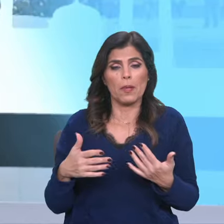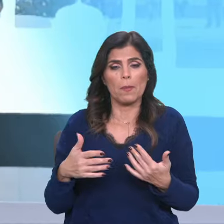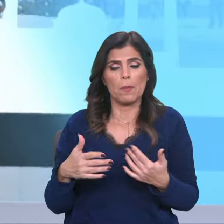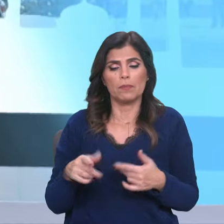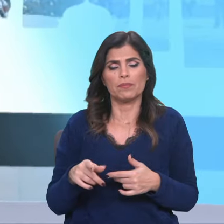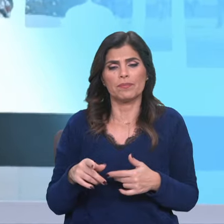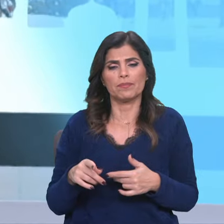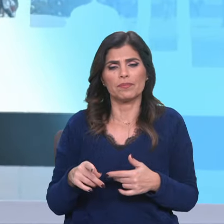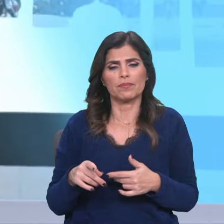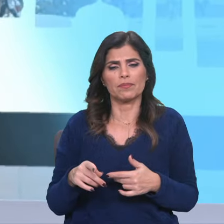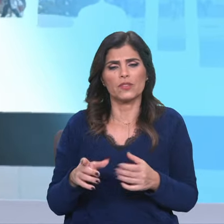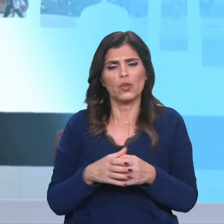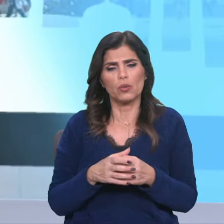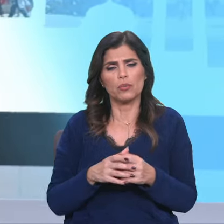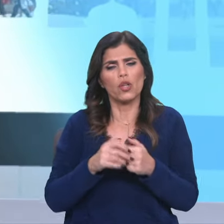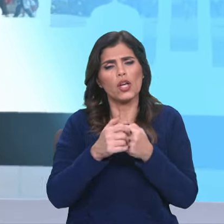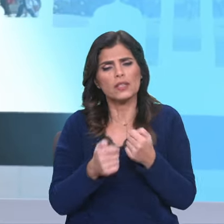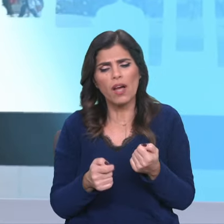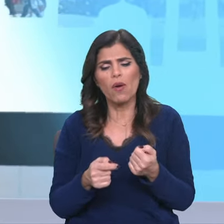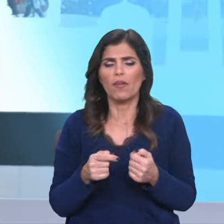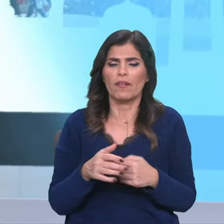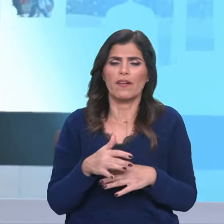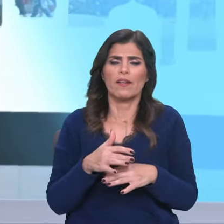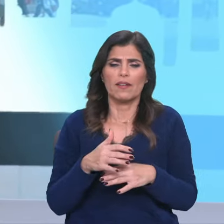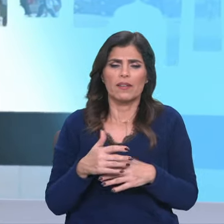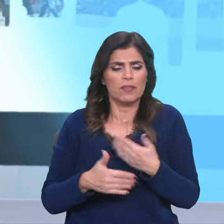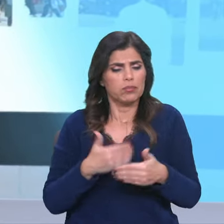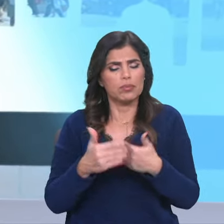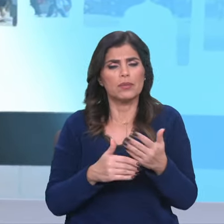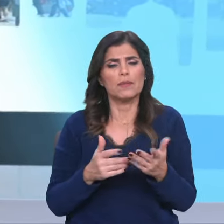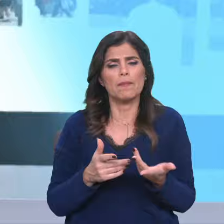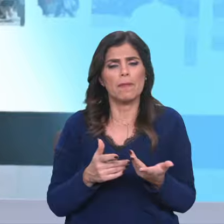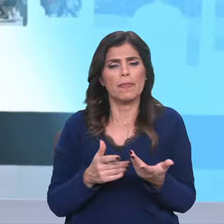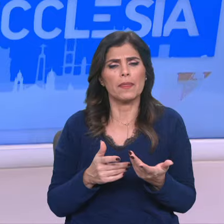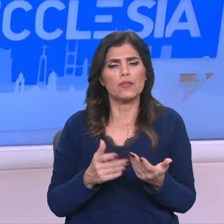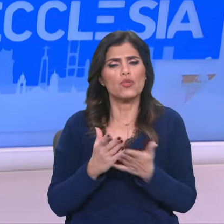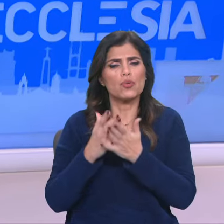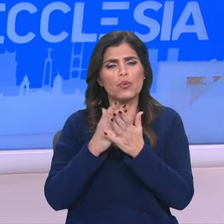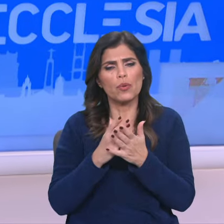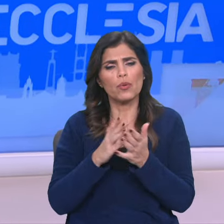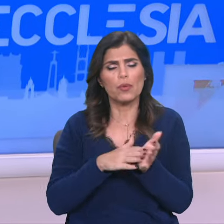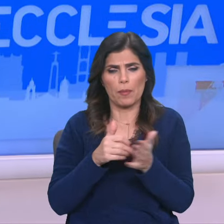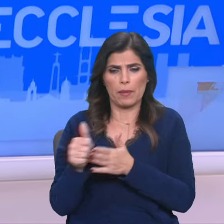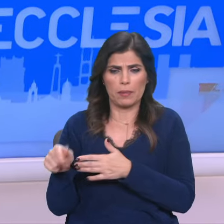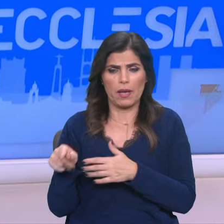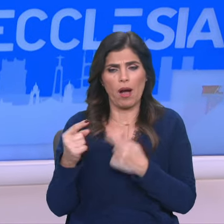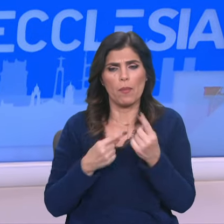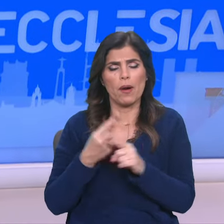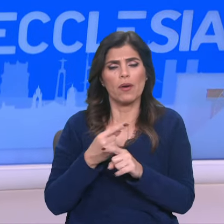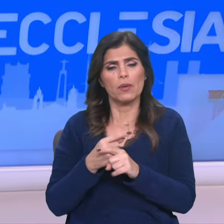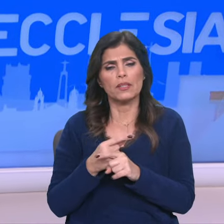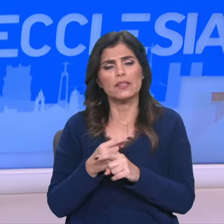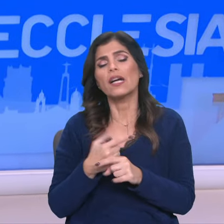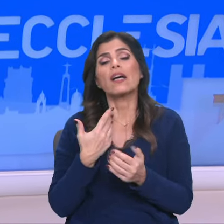divinos, esses grupos de oração, que fazem uma caminhada também a nível do estudo da Bíblia. É algo que torna, às vezes,